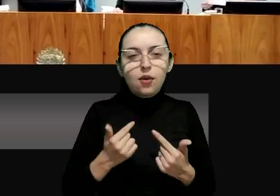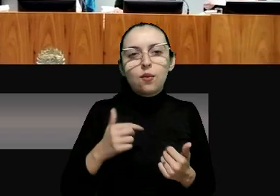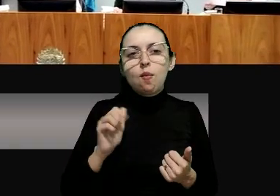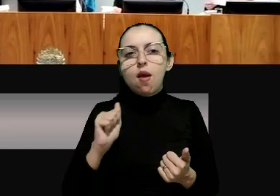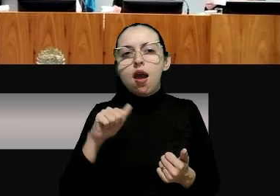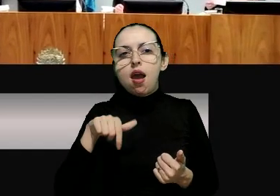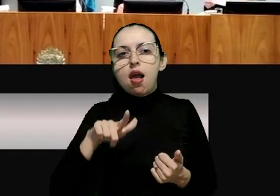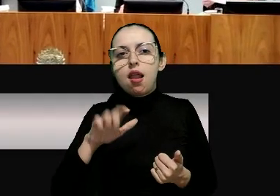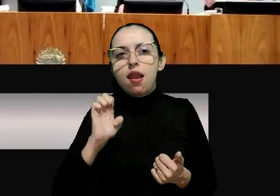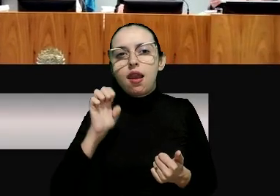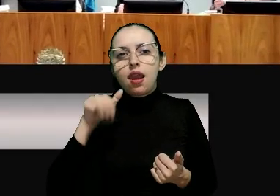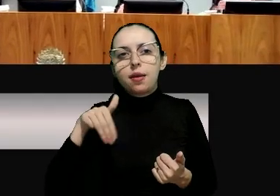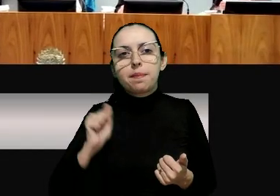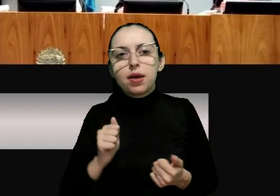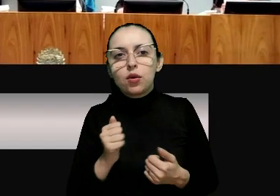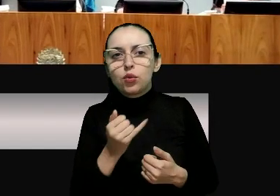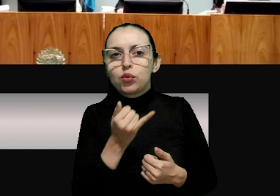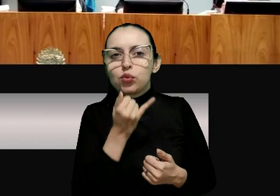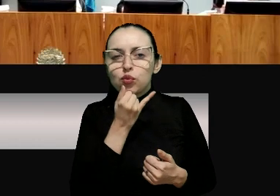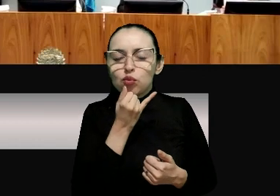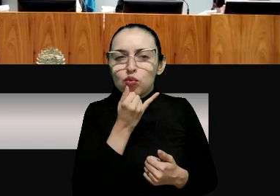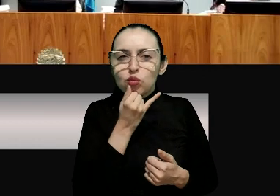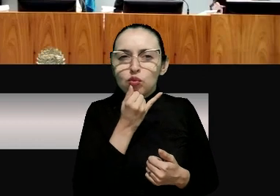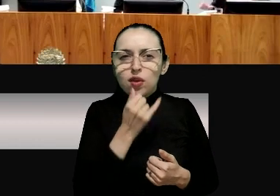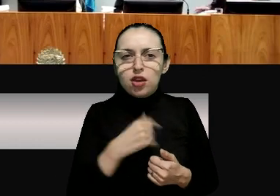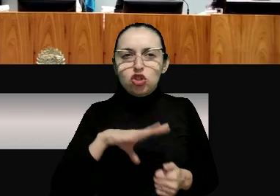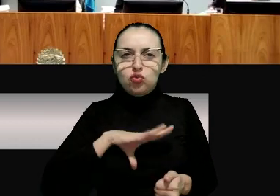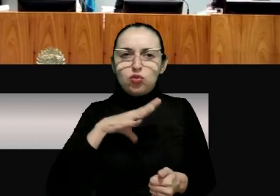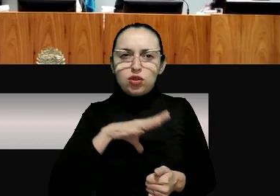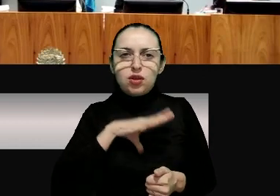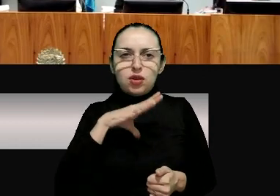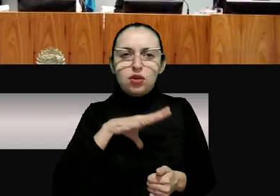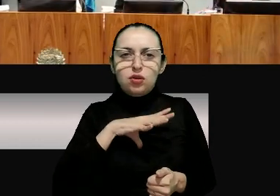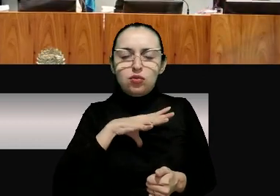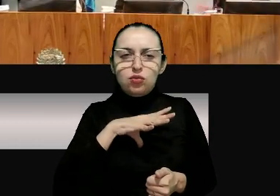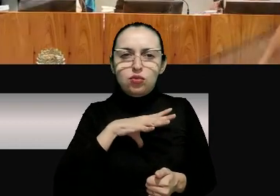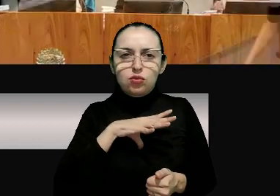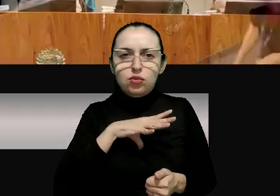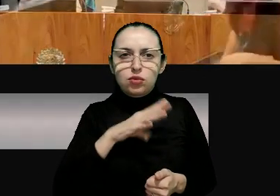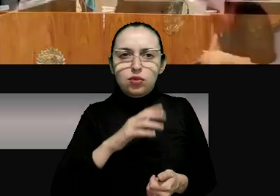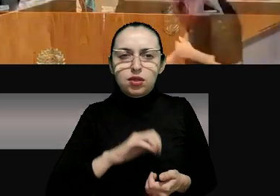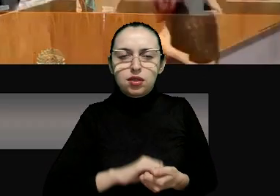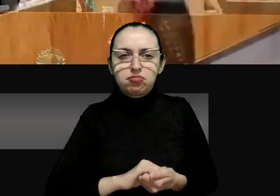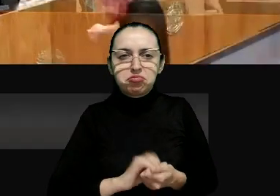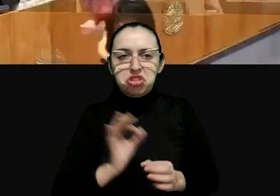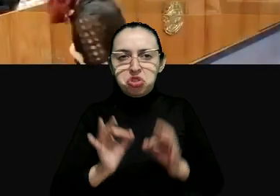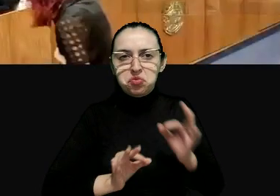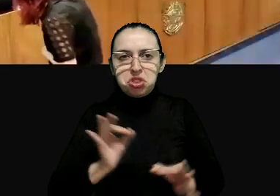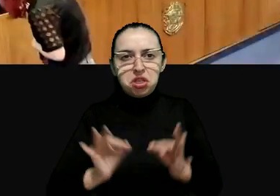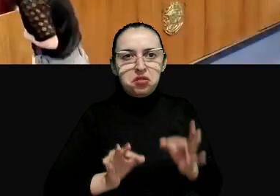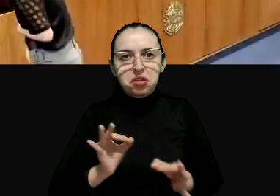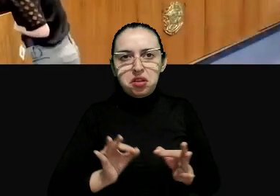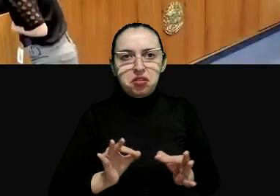perdão que meu português é não existente então vou tratar de